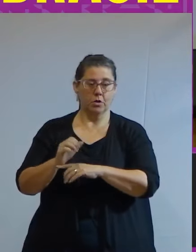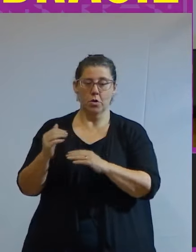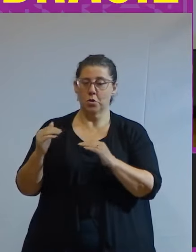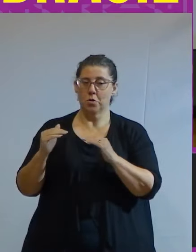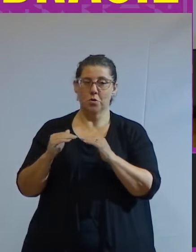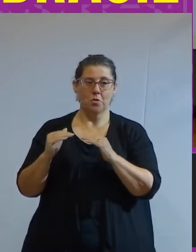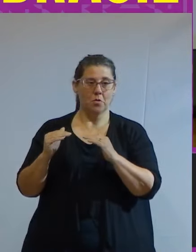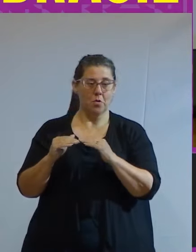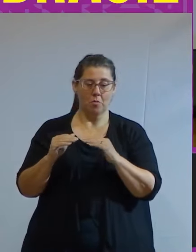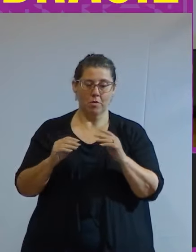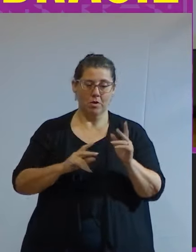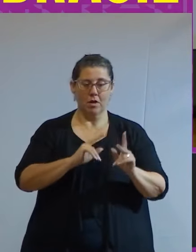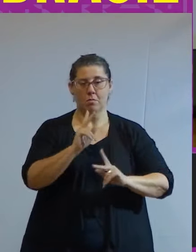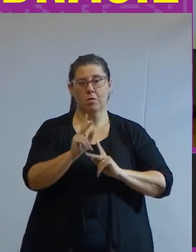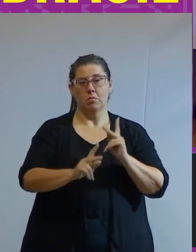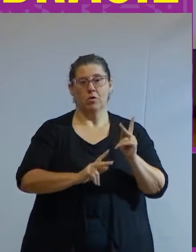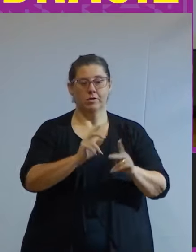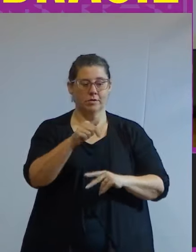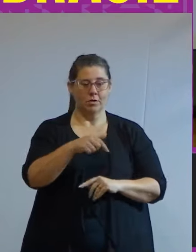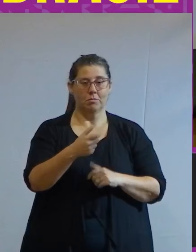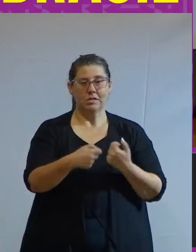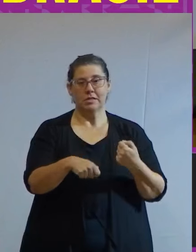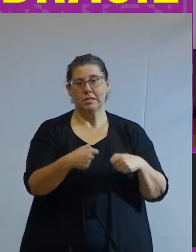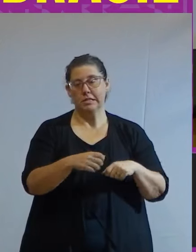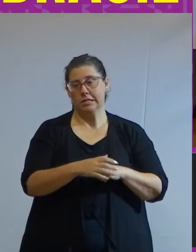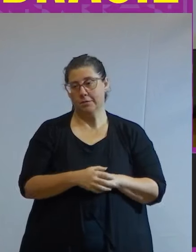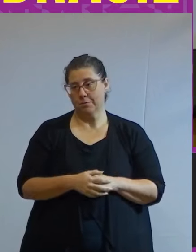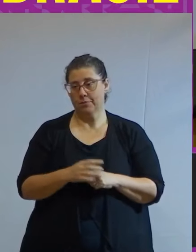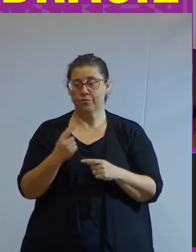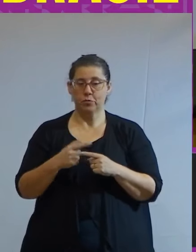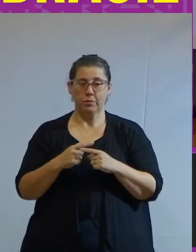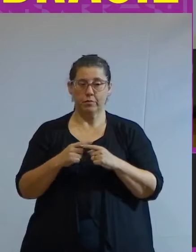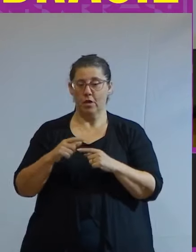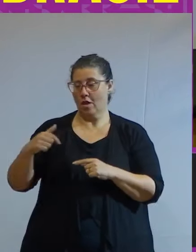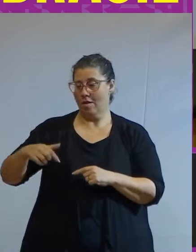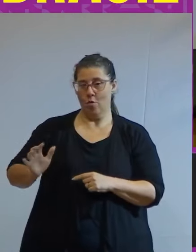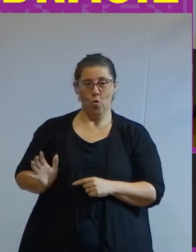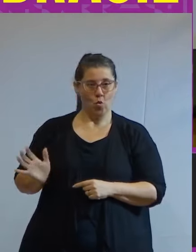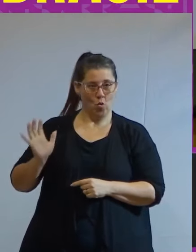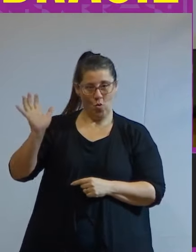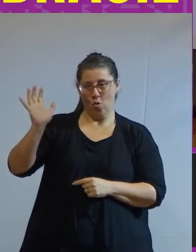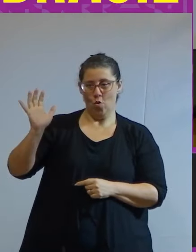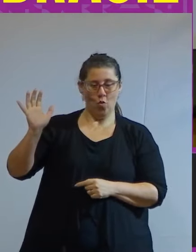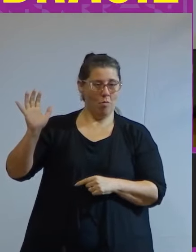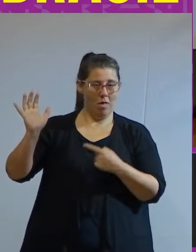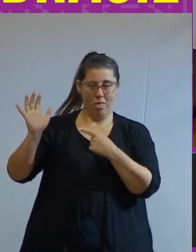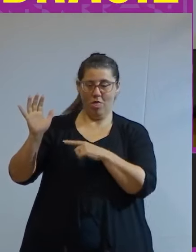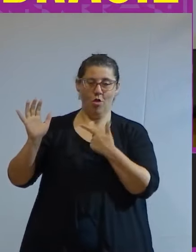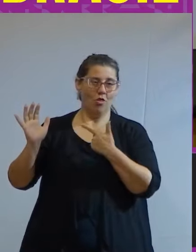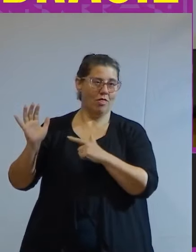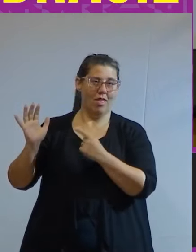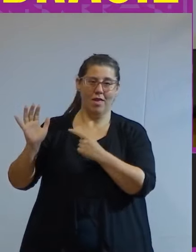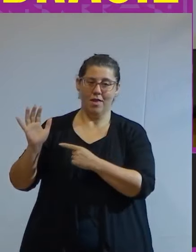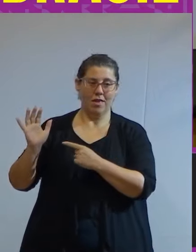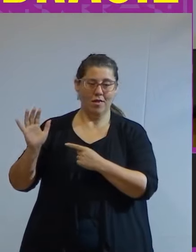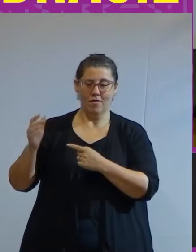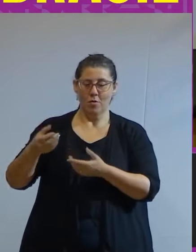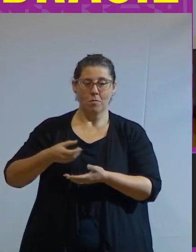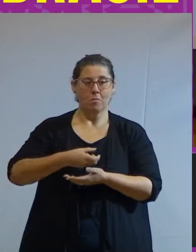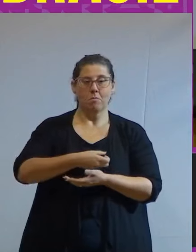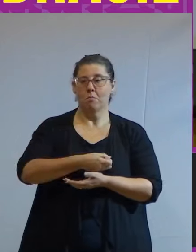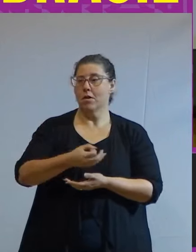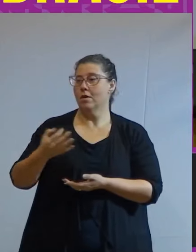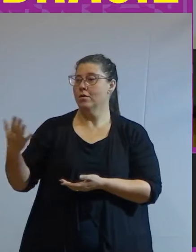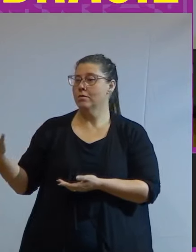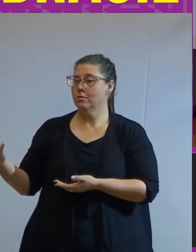de fato na população que mais precisa até porque a elite não teve de fato uma distribuição de